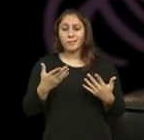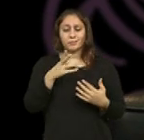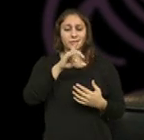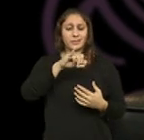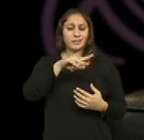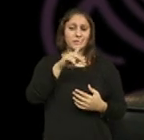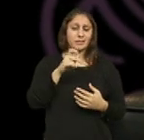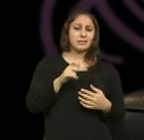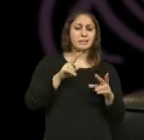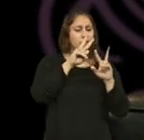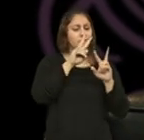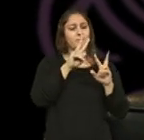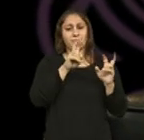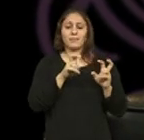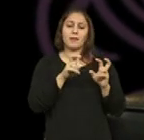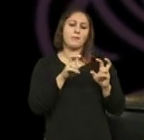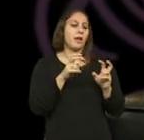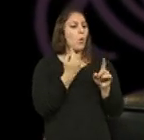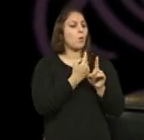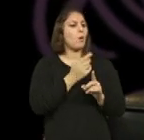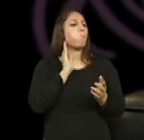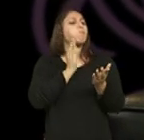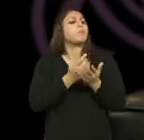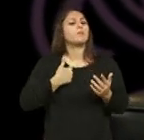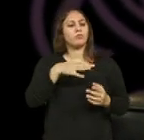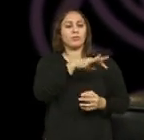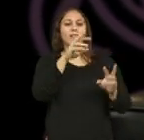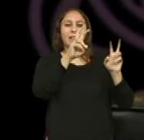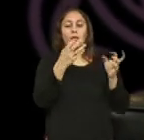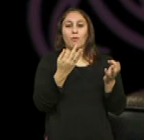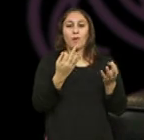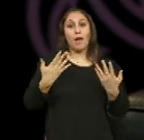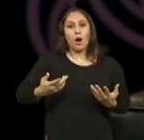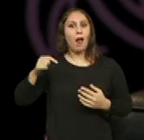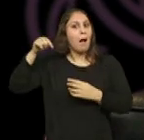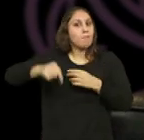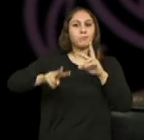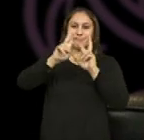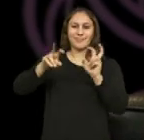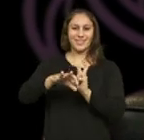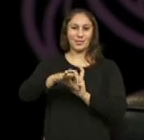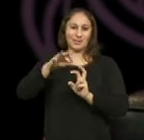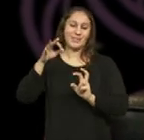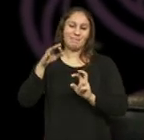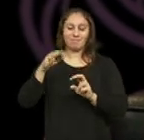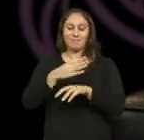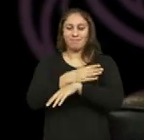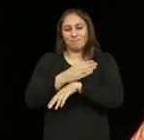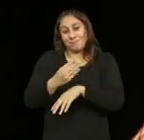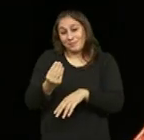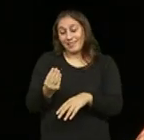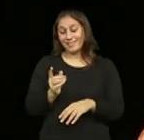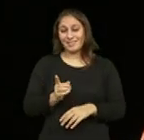no cinza, a última coisa a ser decidida foi o título. E nesta primeira foi o título. Então, o próximo é já Tardio.